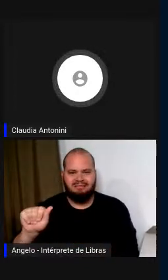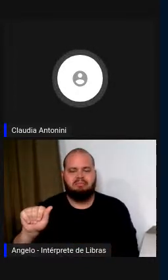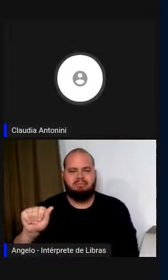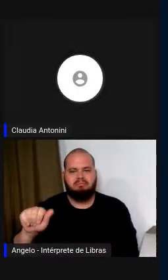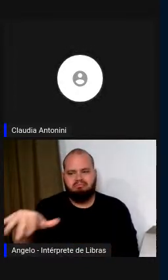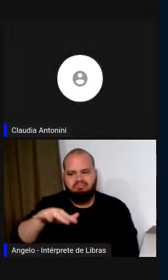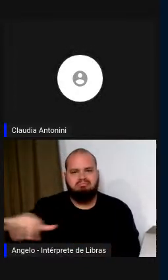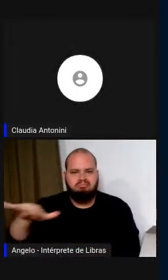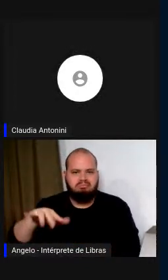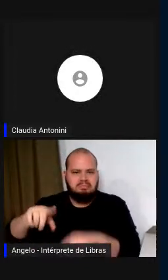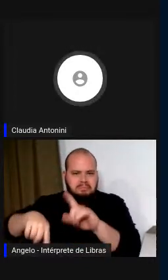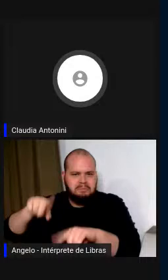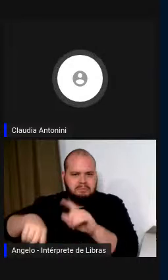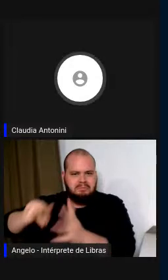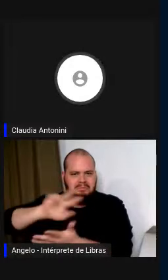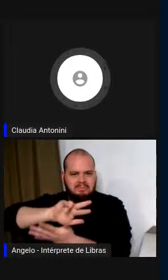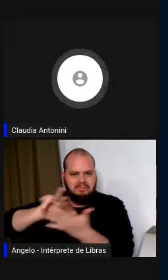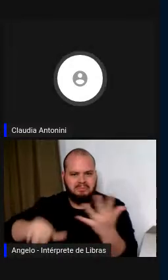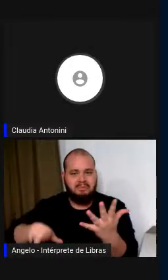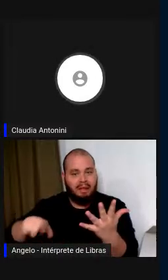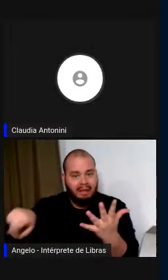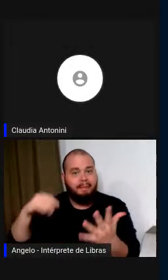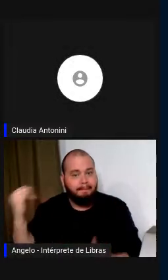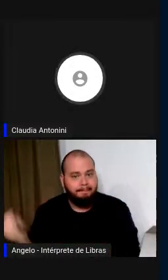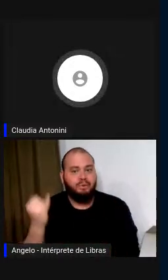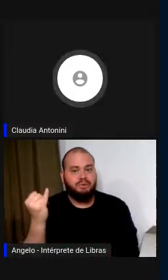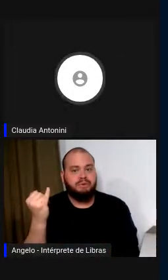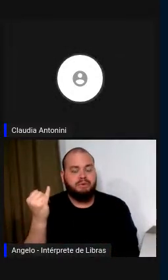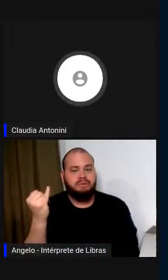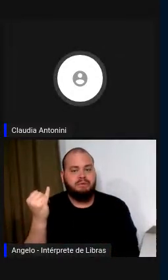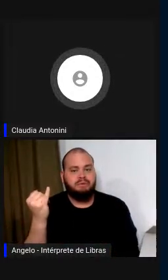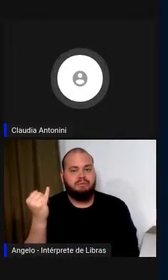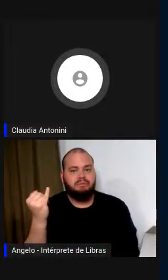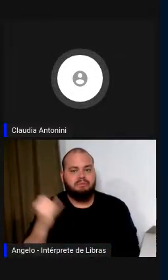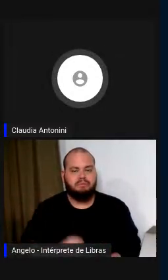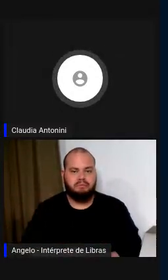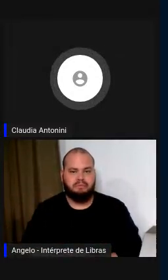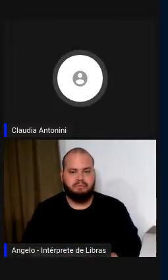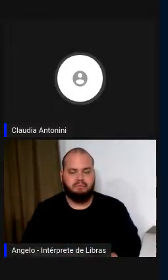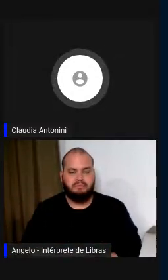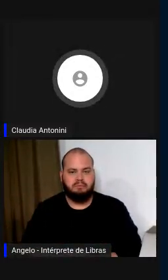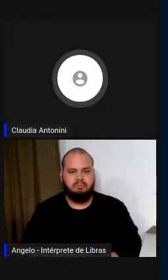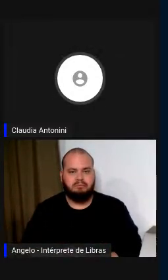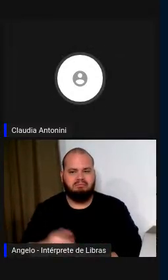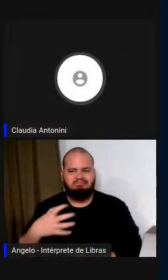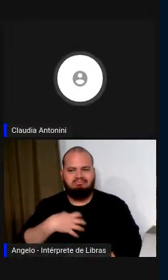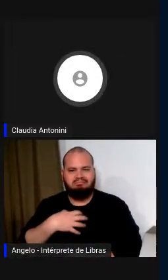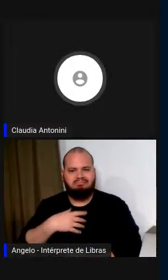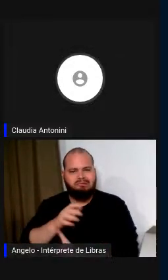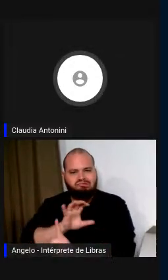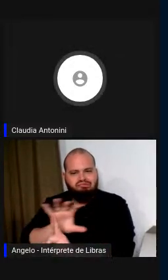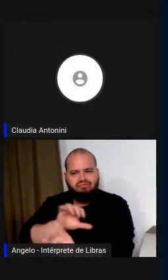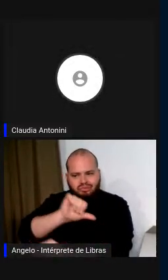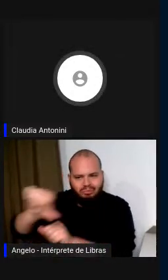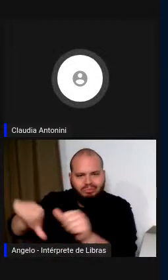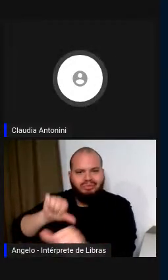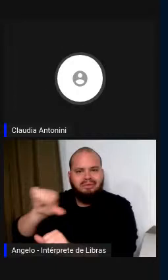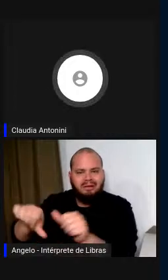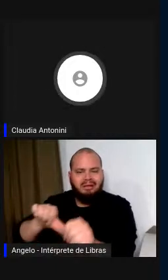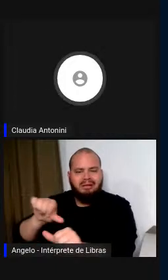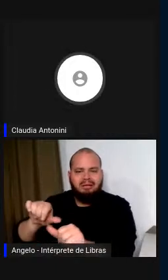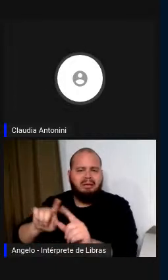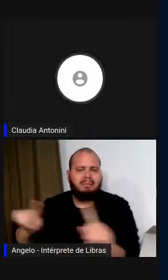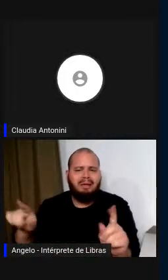ser importante como forma de mudança não tem necessidade de